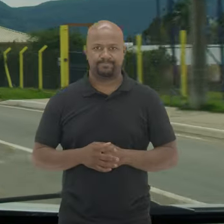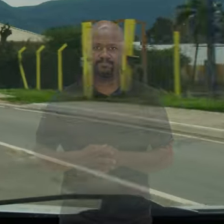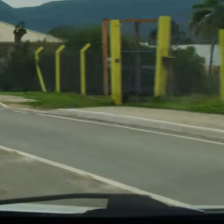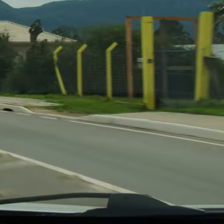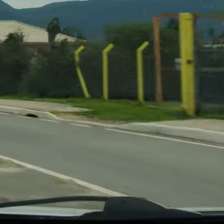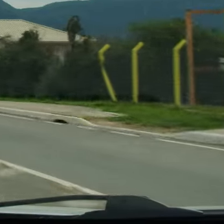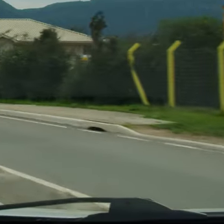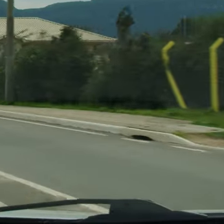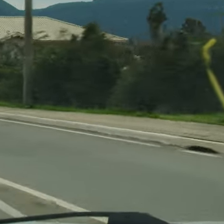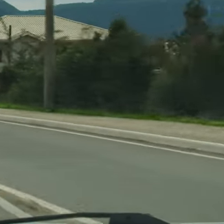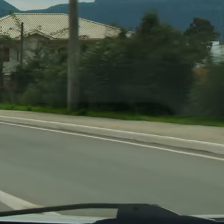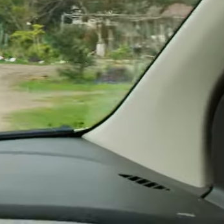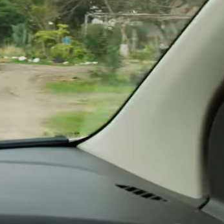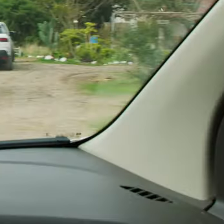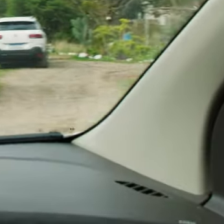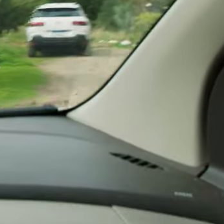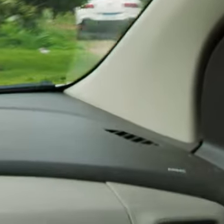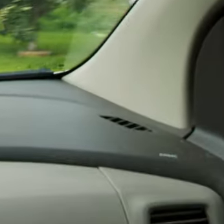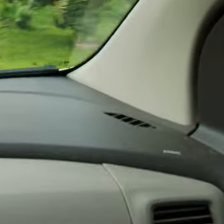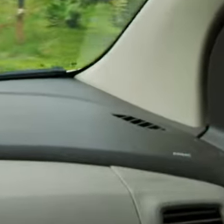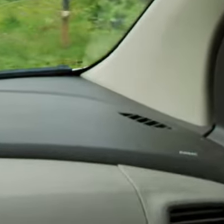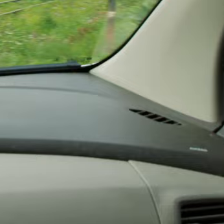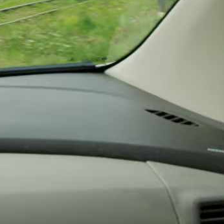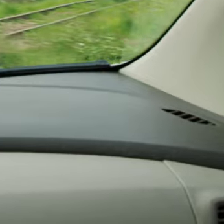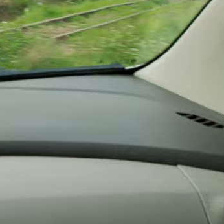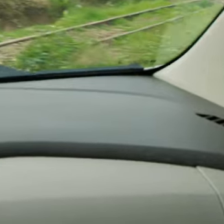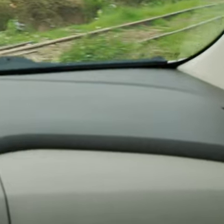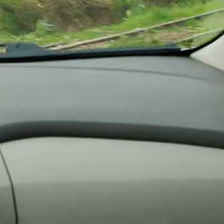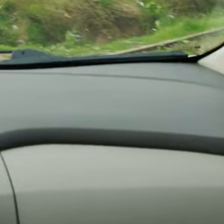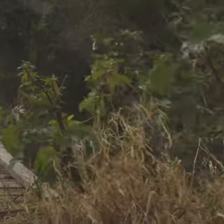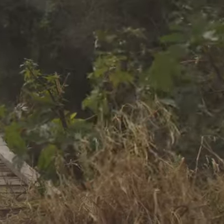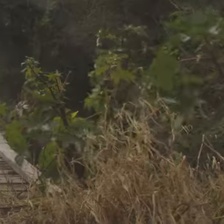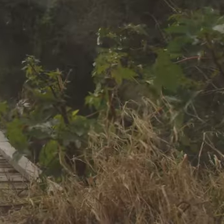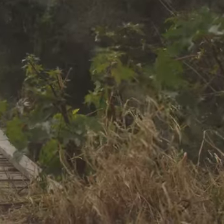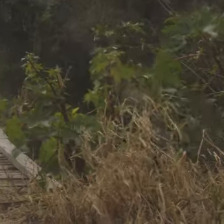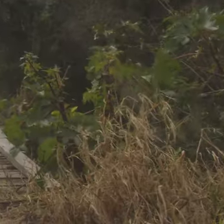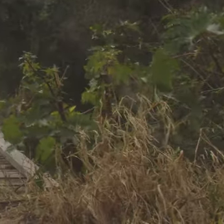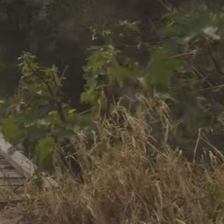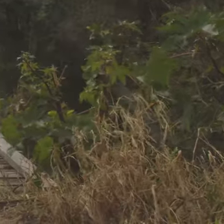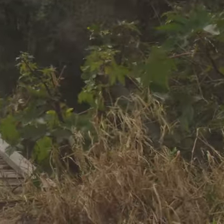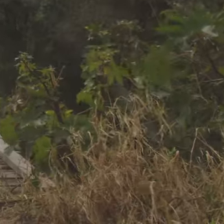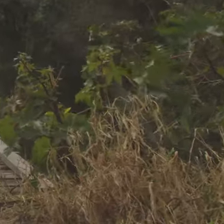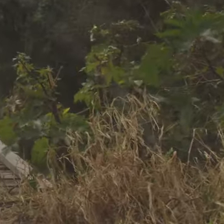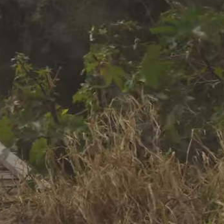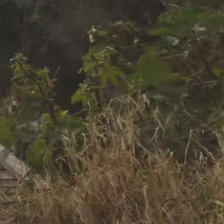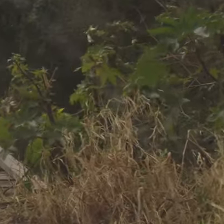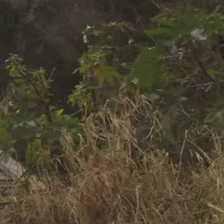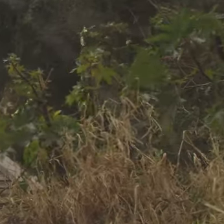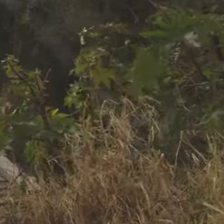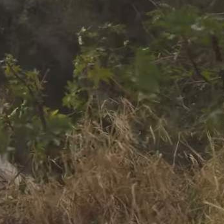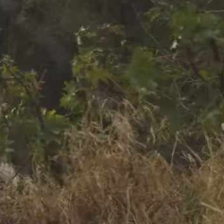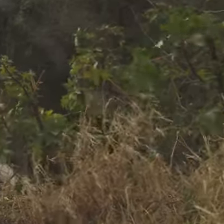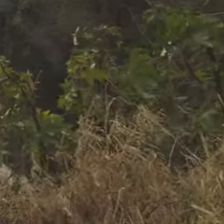Eles observam O pórtico Da UFSM No carro Andam por uma avenida Uma rua de chão Passam pelos trilhos Do trem E por uma ponte De